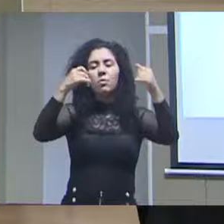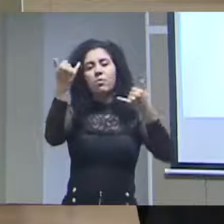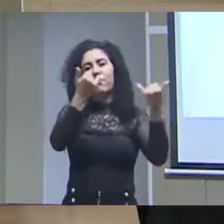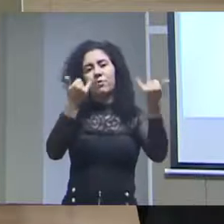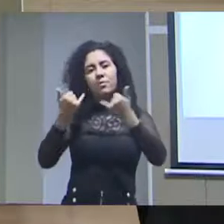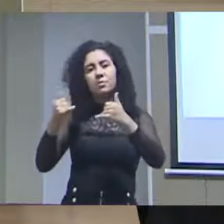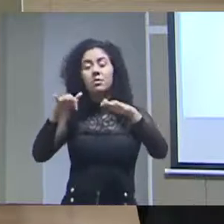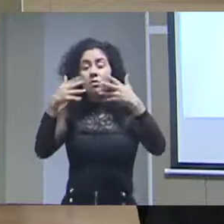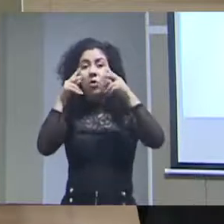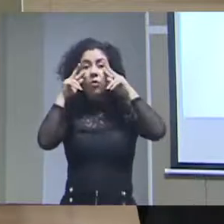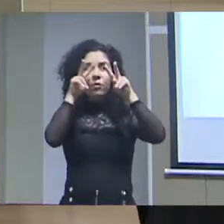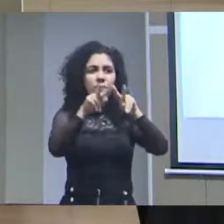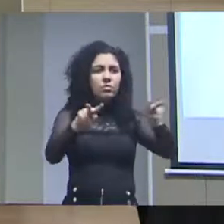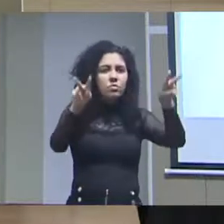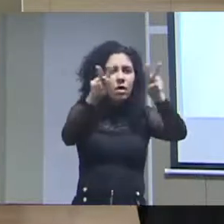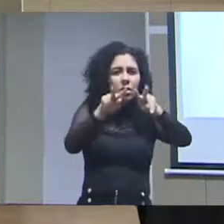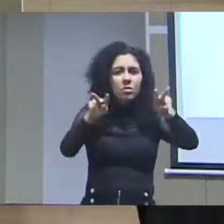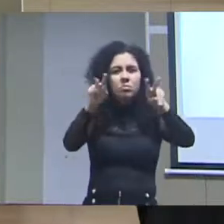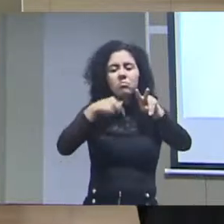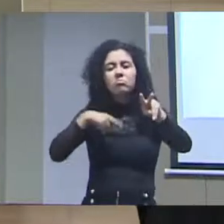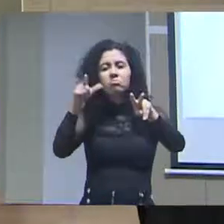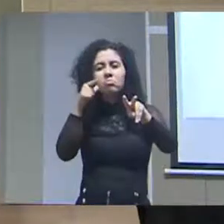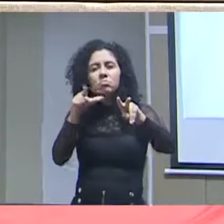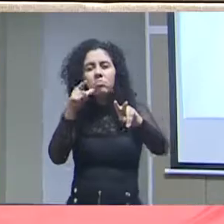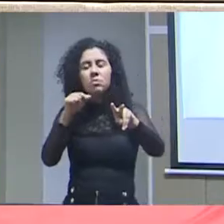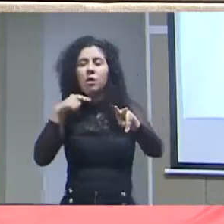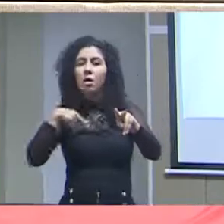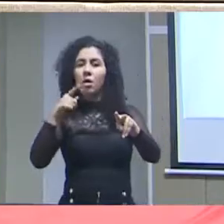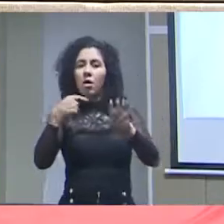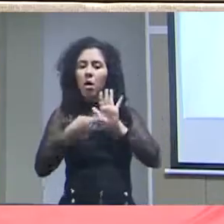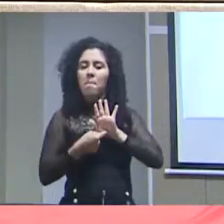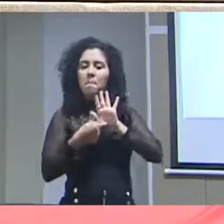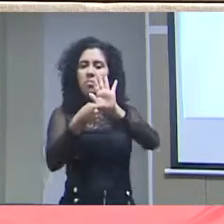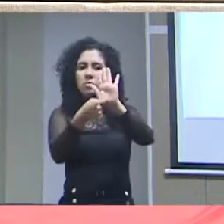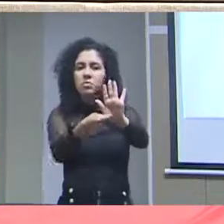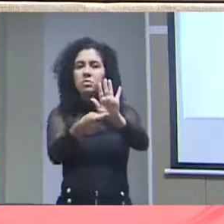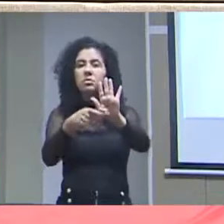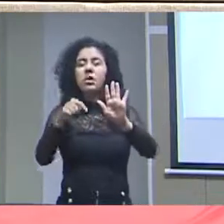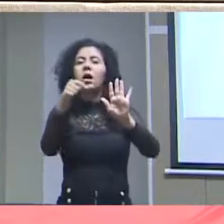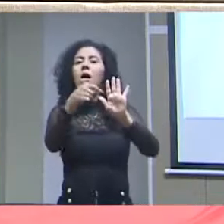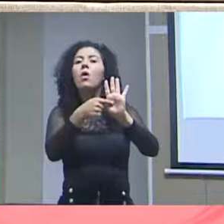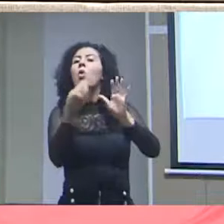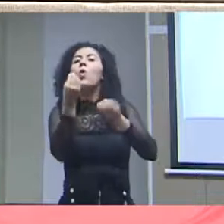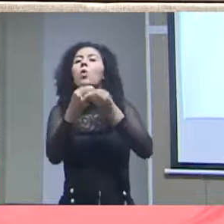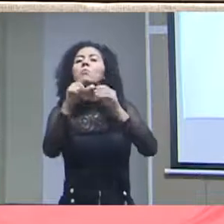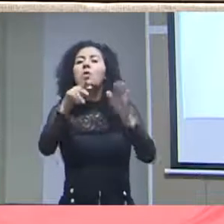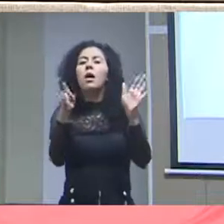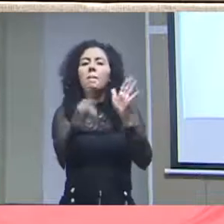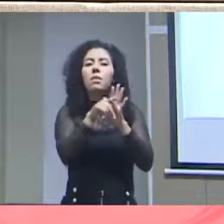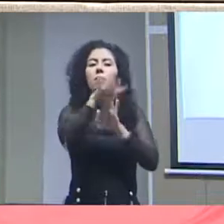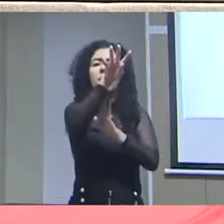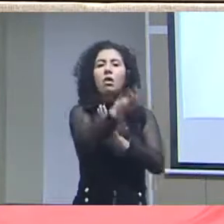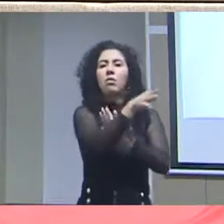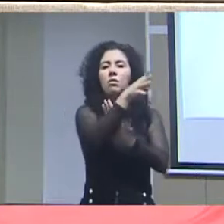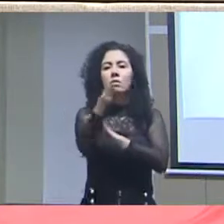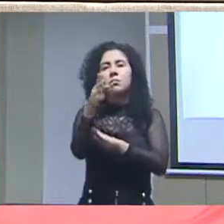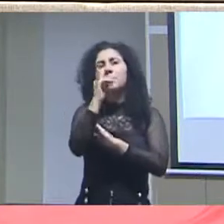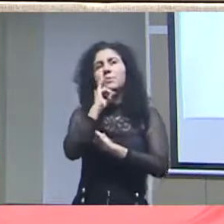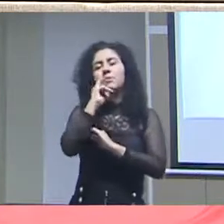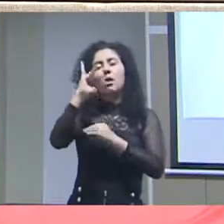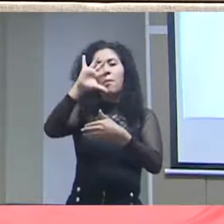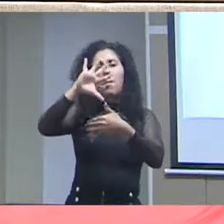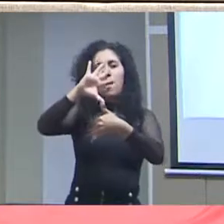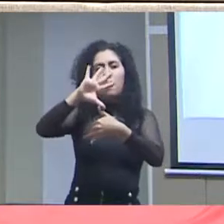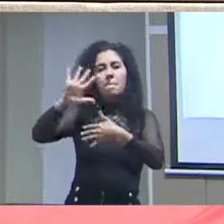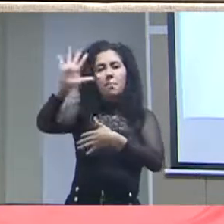dados. Então, a visualização dos dados seria uma apresentação do dado conforme ele está na tabela, em um mapa,